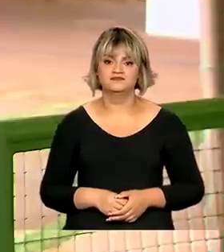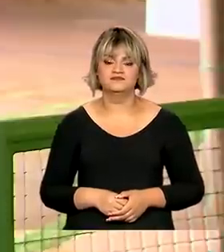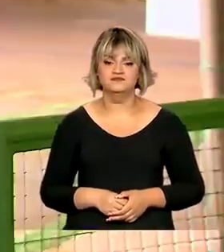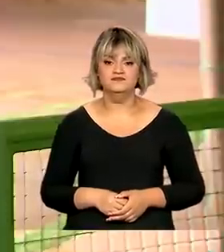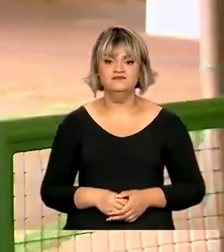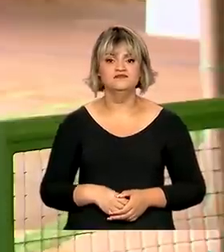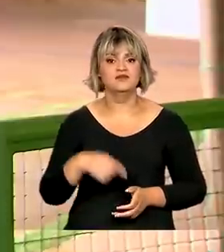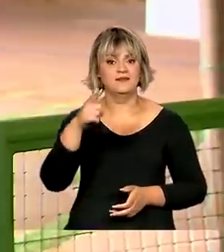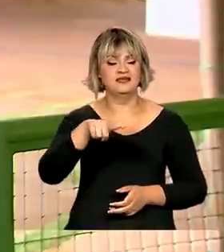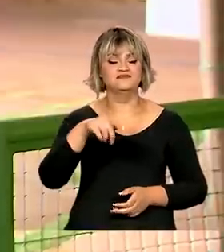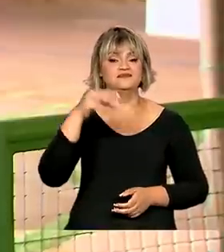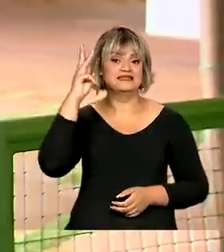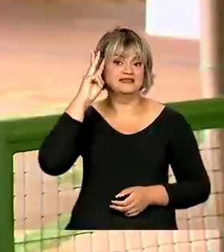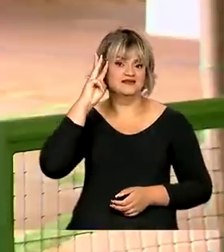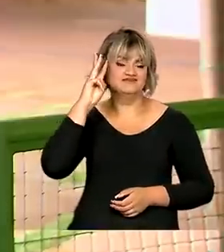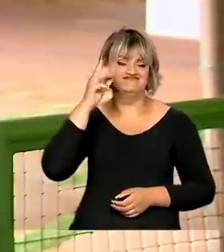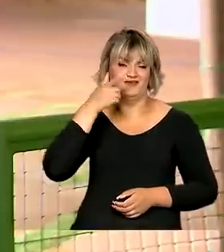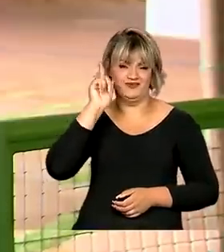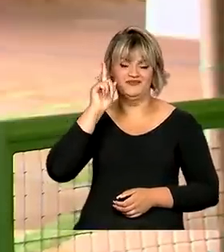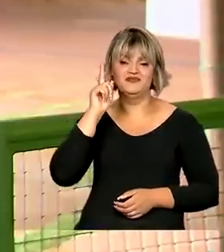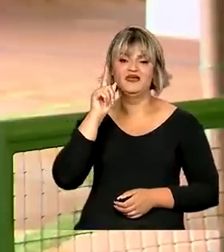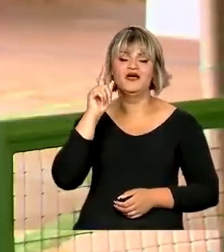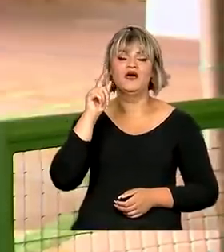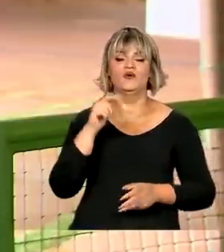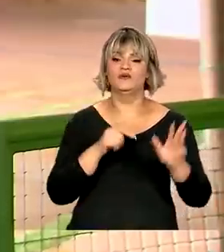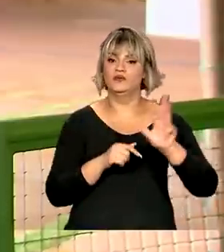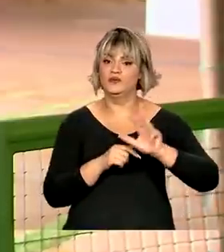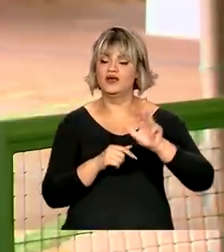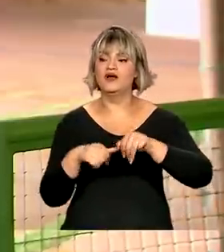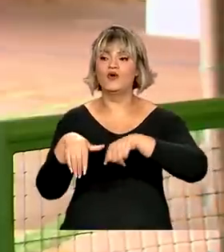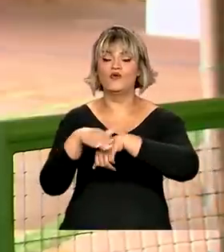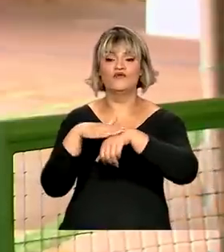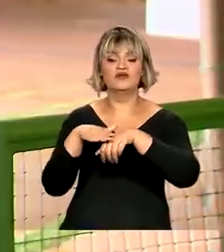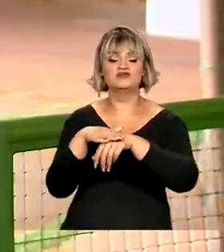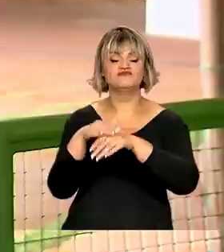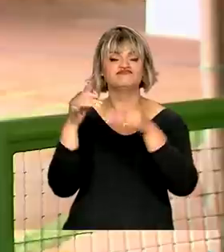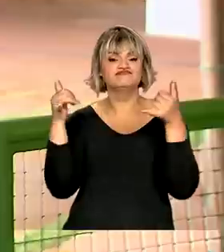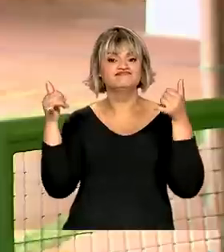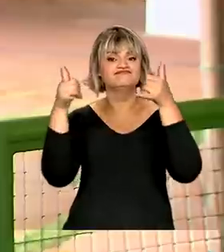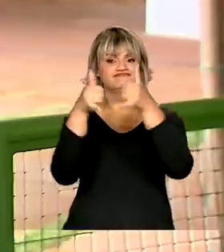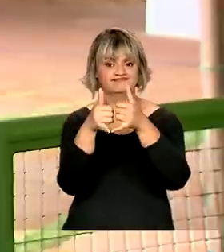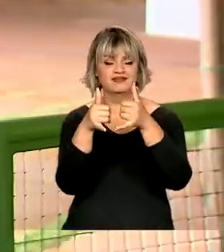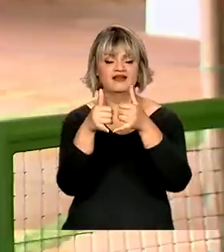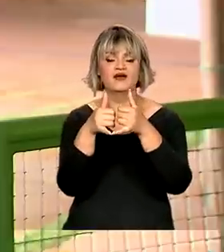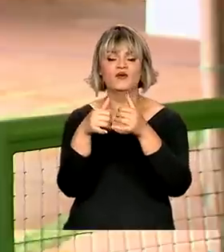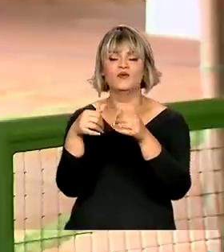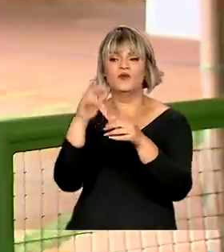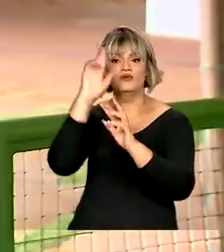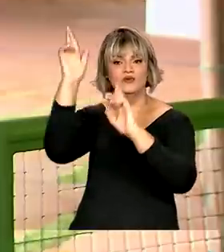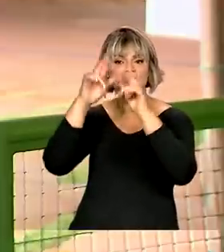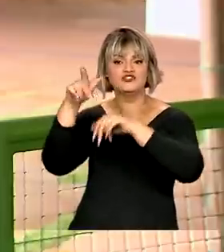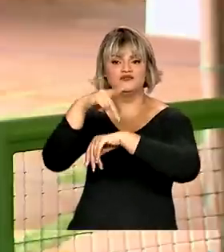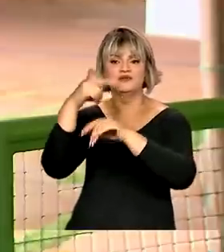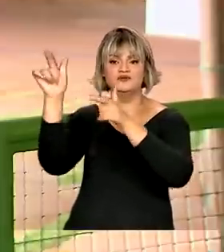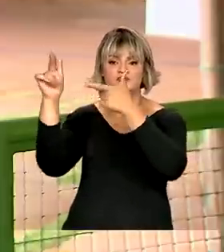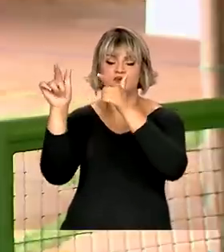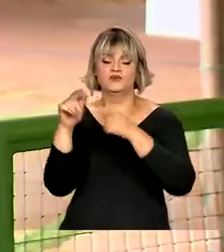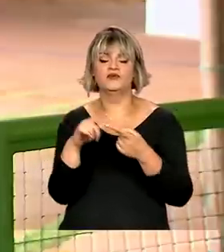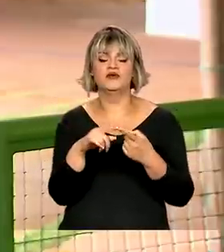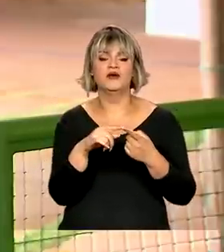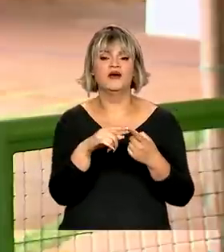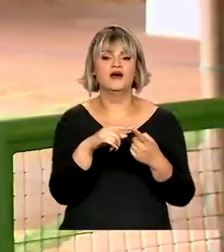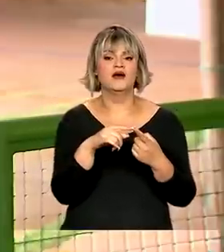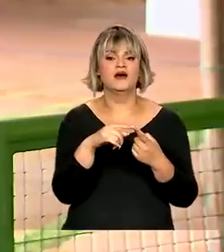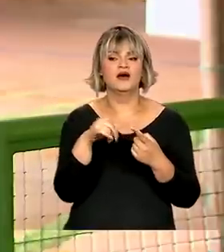Olha, e nesta terça-feira, o presidente eleito conversou por telefone com autoridades estrangeiras, os presidentes Pedro